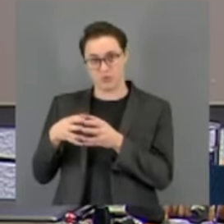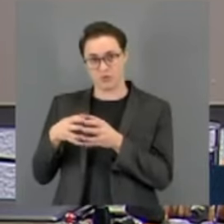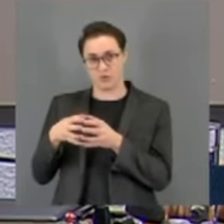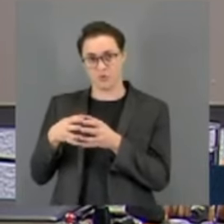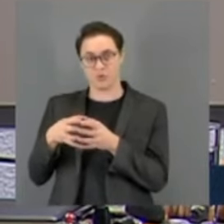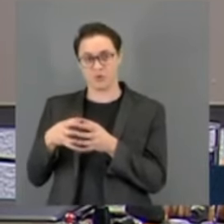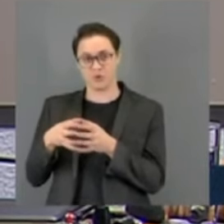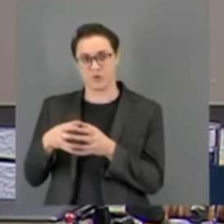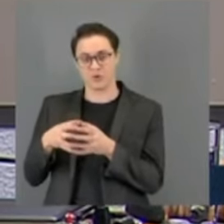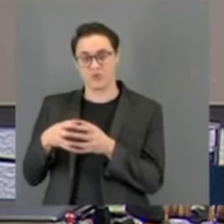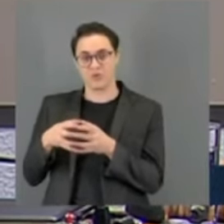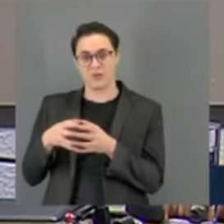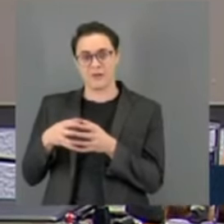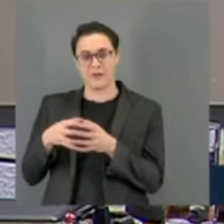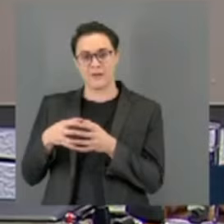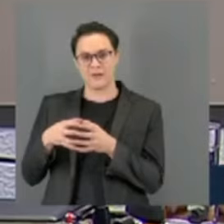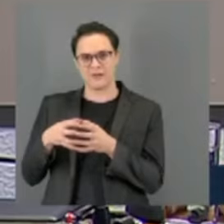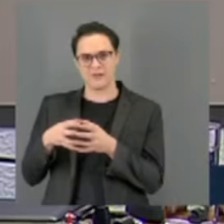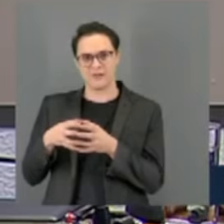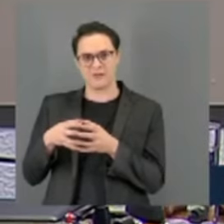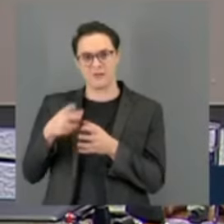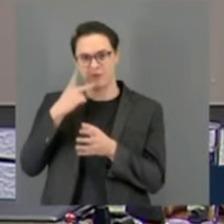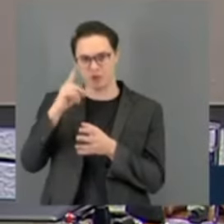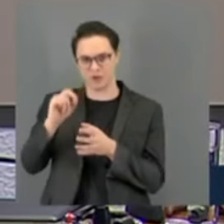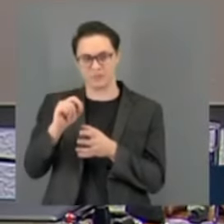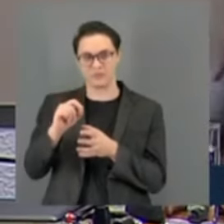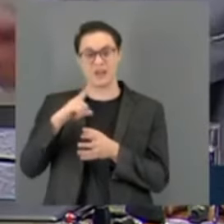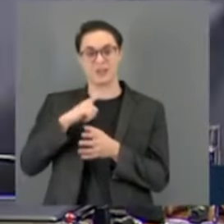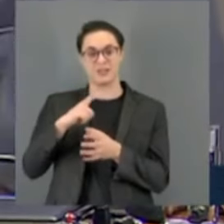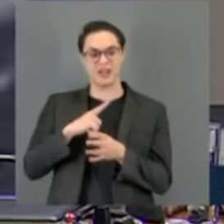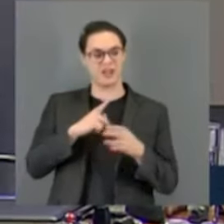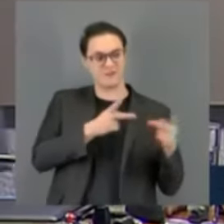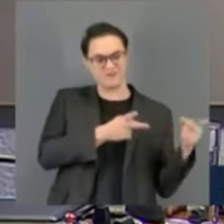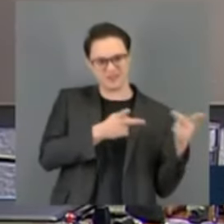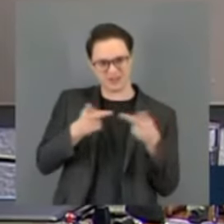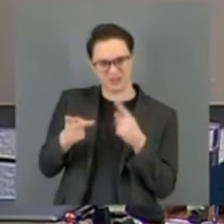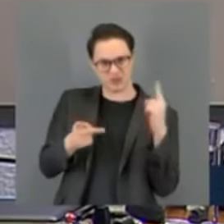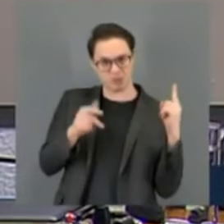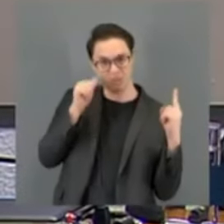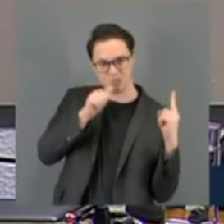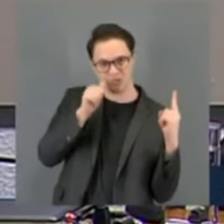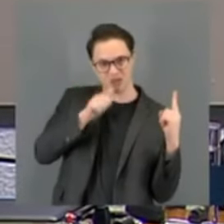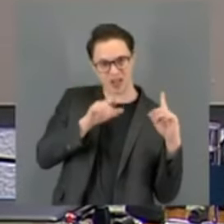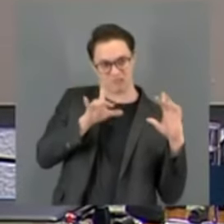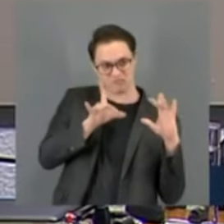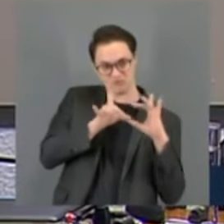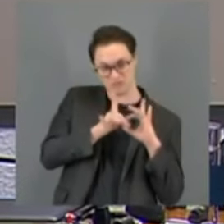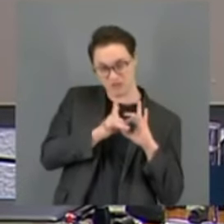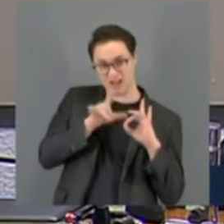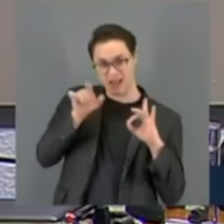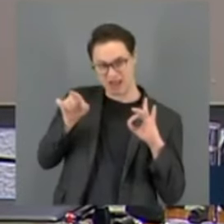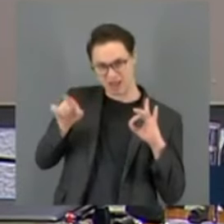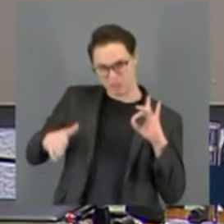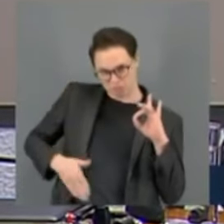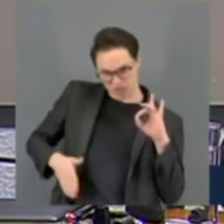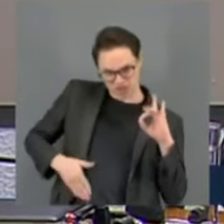visita de uma mulher ligada a facções criminosas nos ministérios do governo Lula.